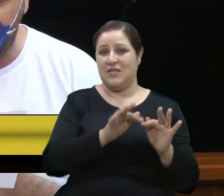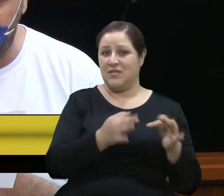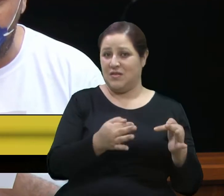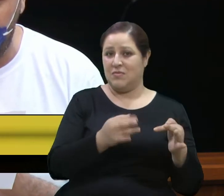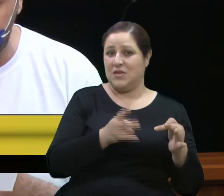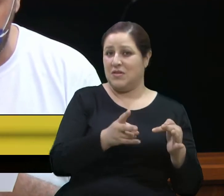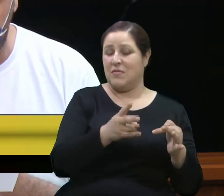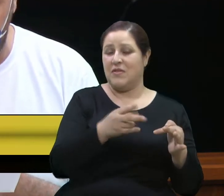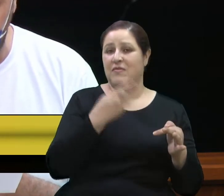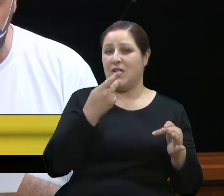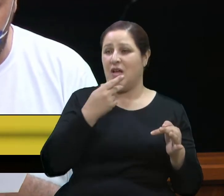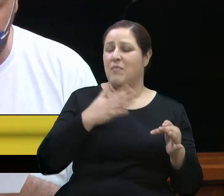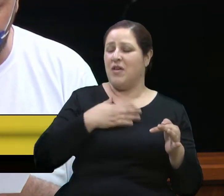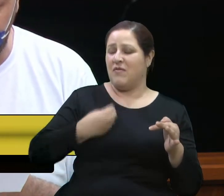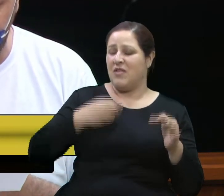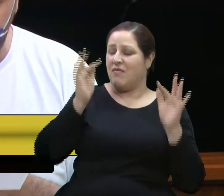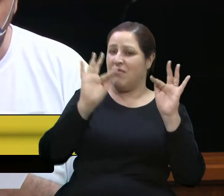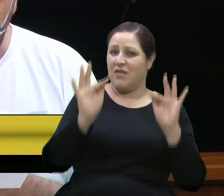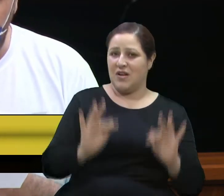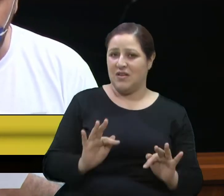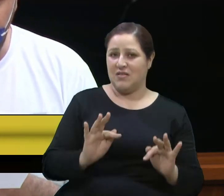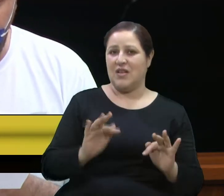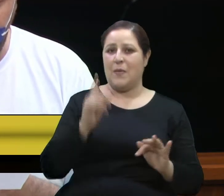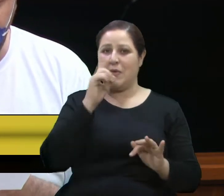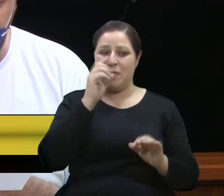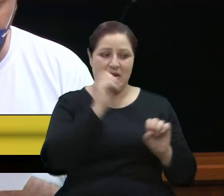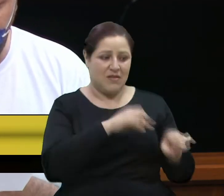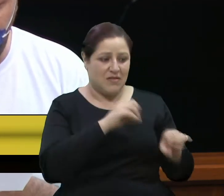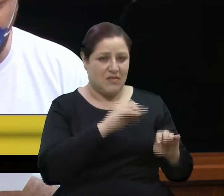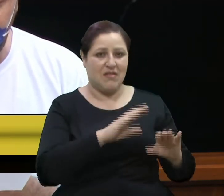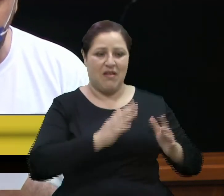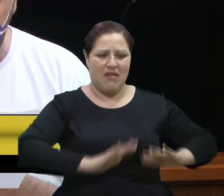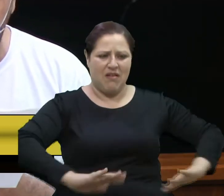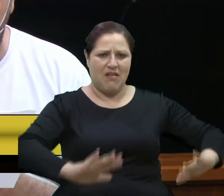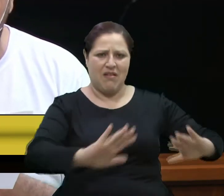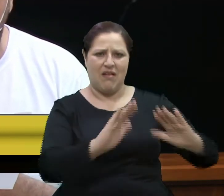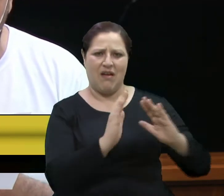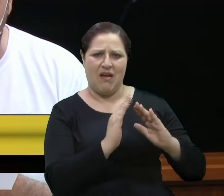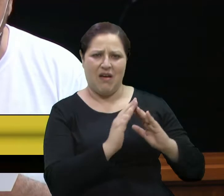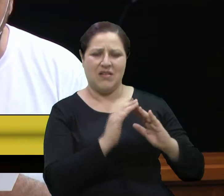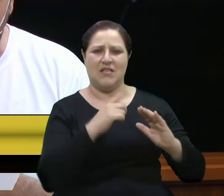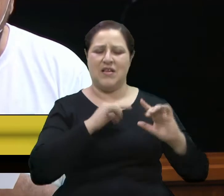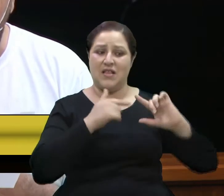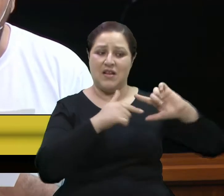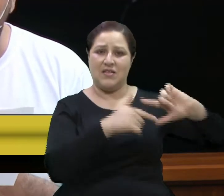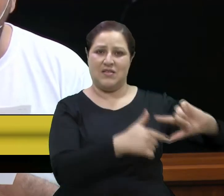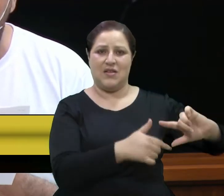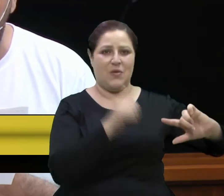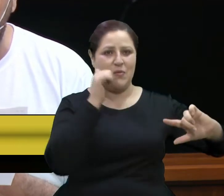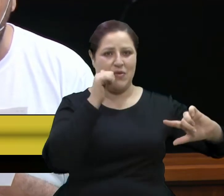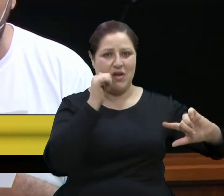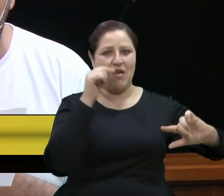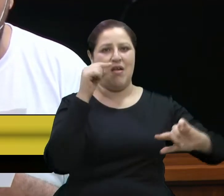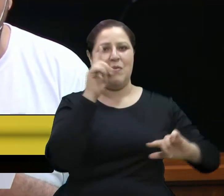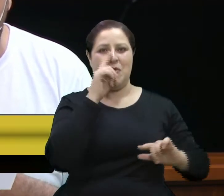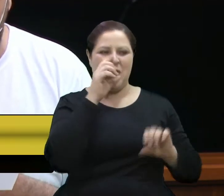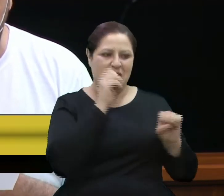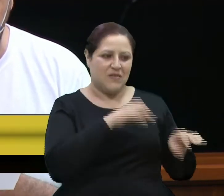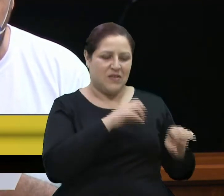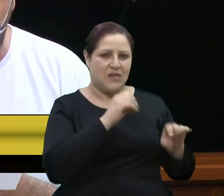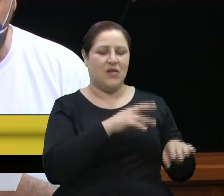de sua mãe foram além das atividades domésticas. Maria Isabel cresceu seguindo uma tradição das mulheres de sua família. Aprendeu com ela práticas